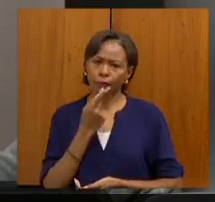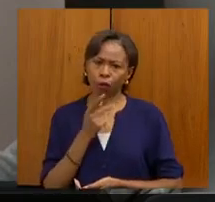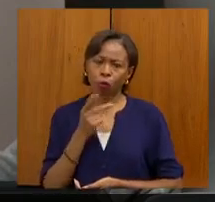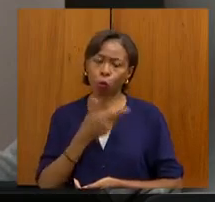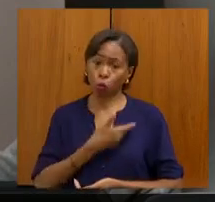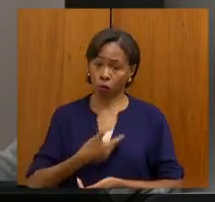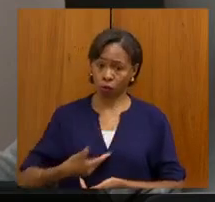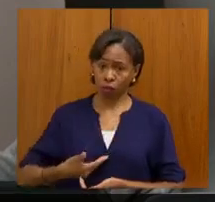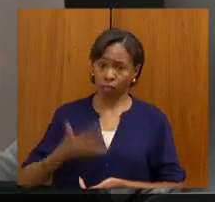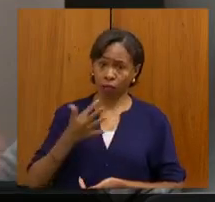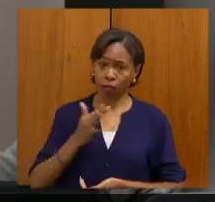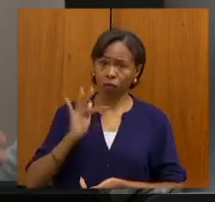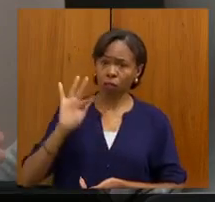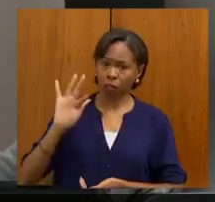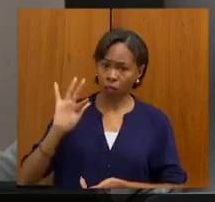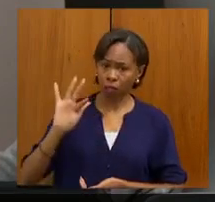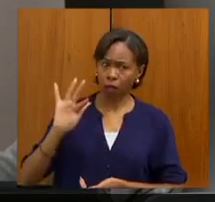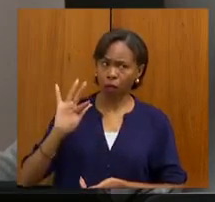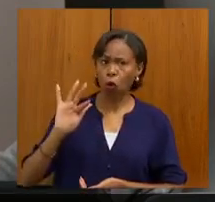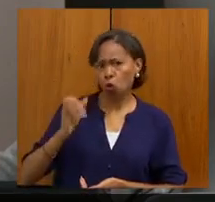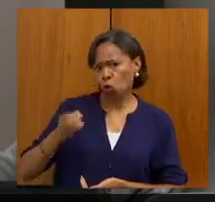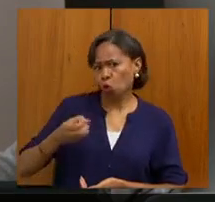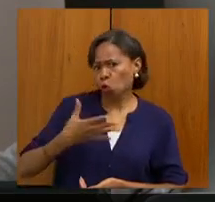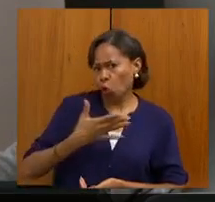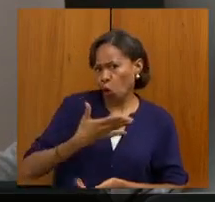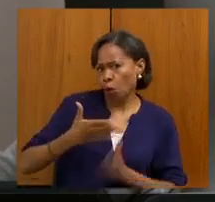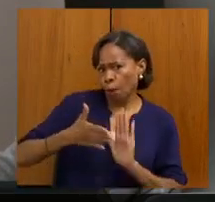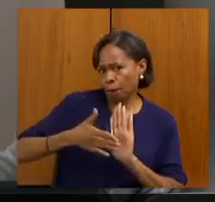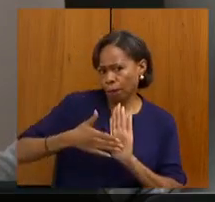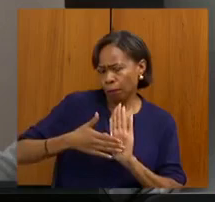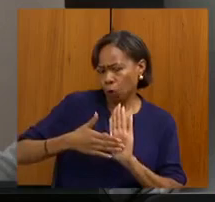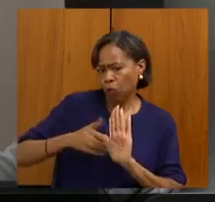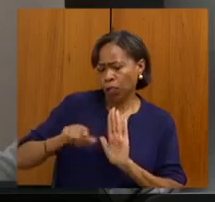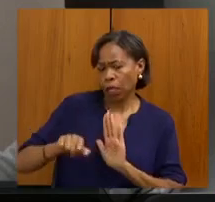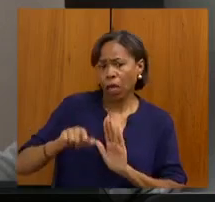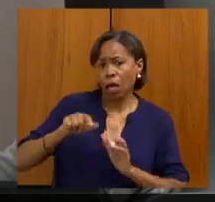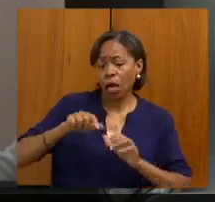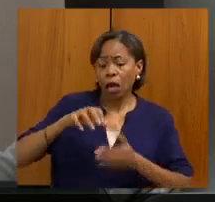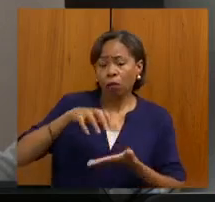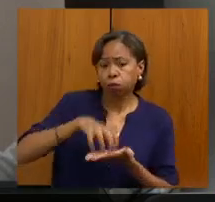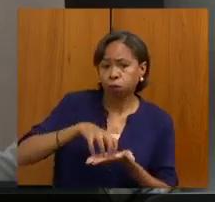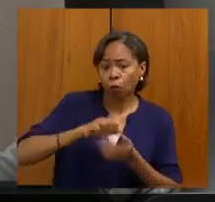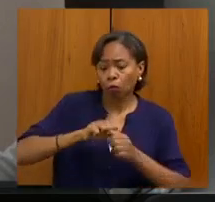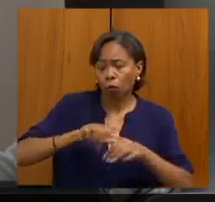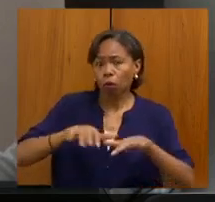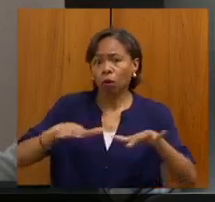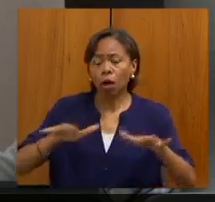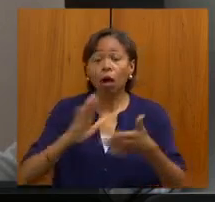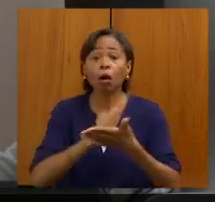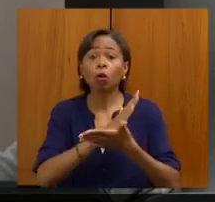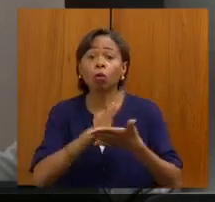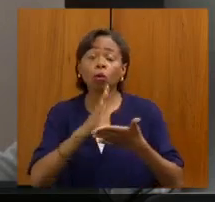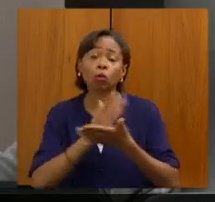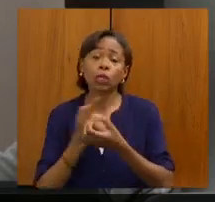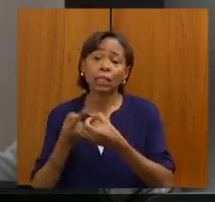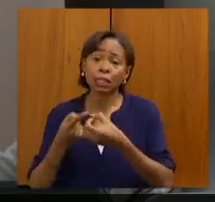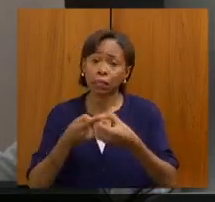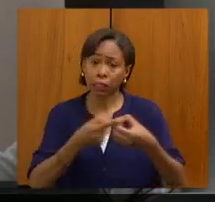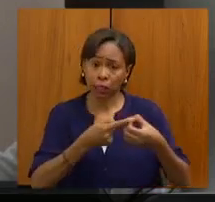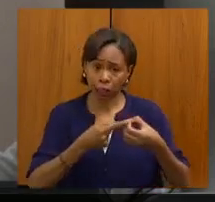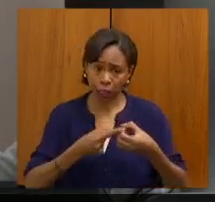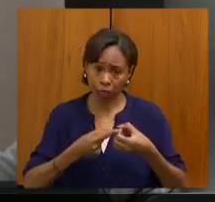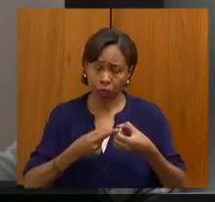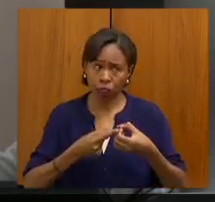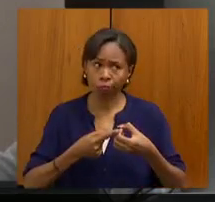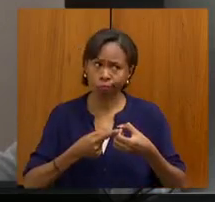uma nova proposta de redistribuição. Alguns municípios que foram agraciados com o CTI não vão querer